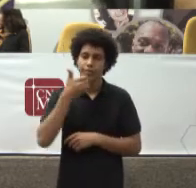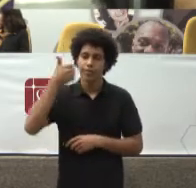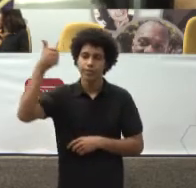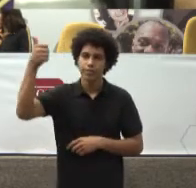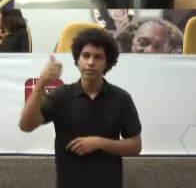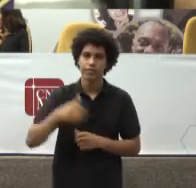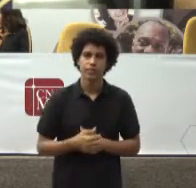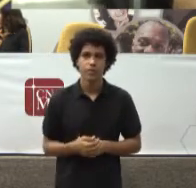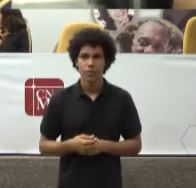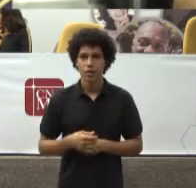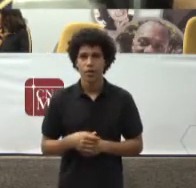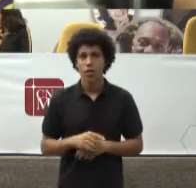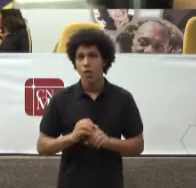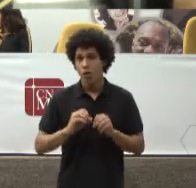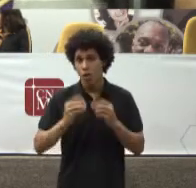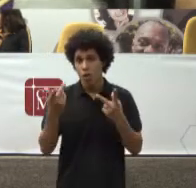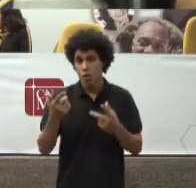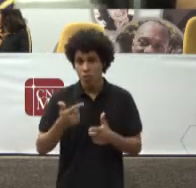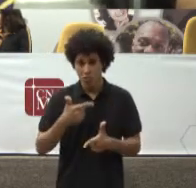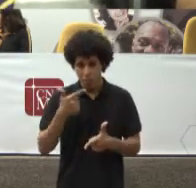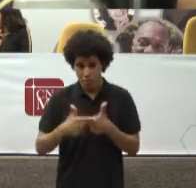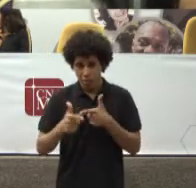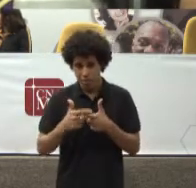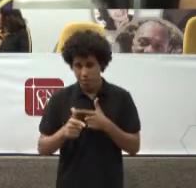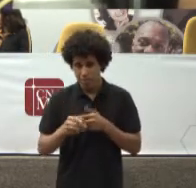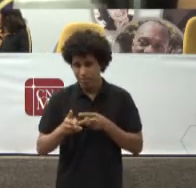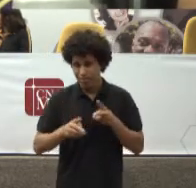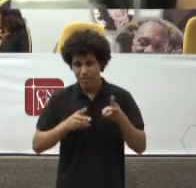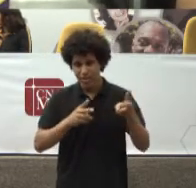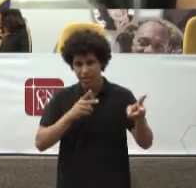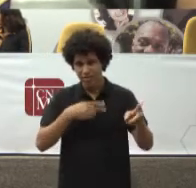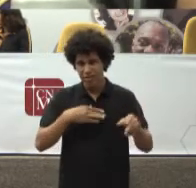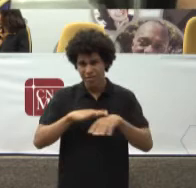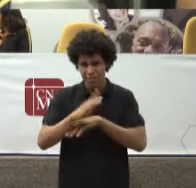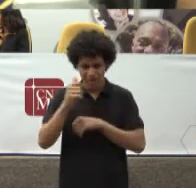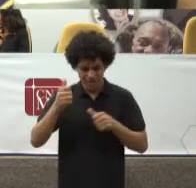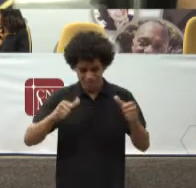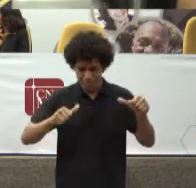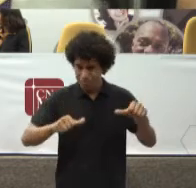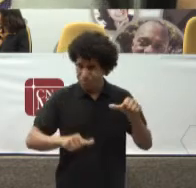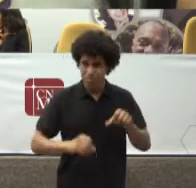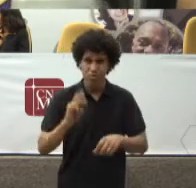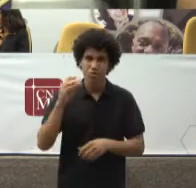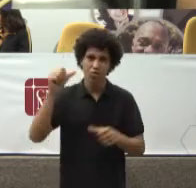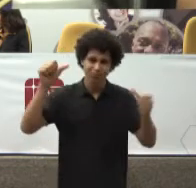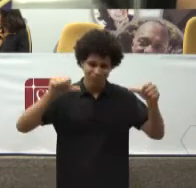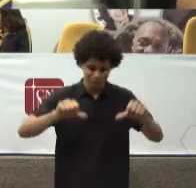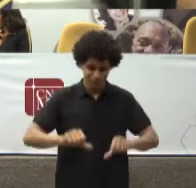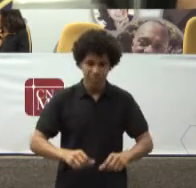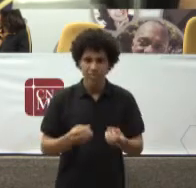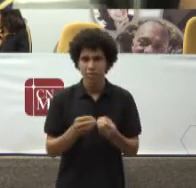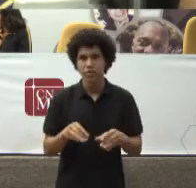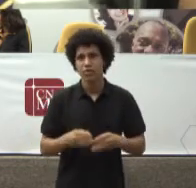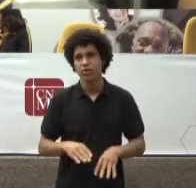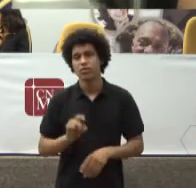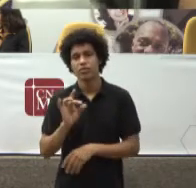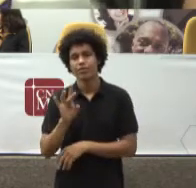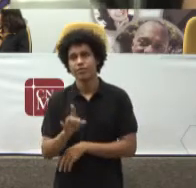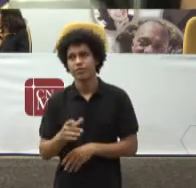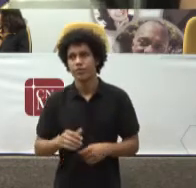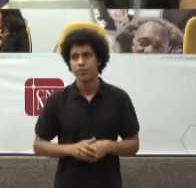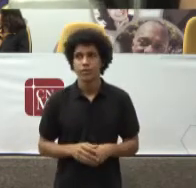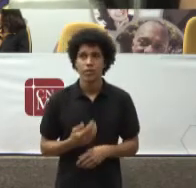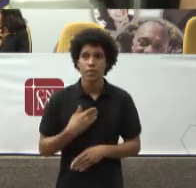Se agrava E queria parabenizá-lo Pelo seu espírito Republicano Pelo seu trabalho Como membro Do Ministério Público À frente